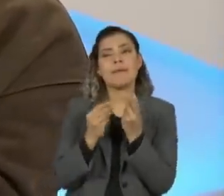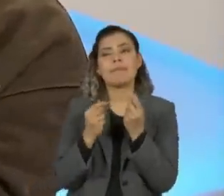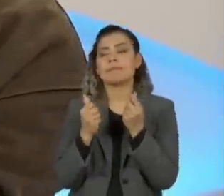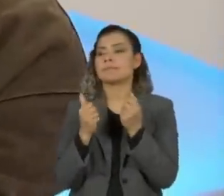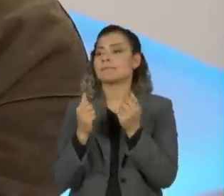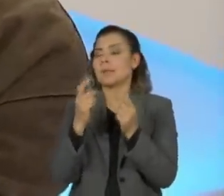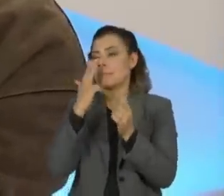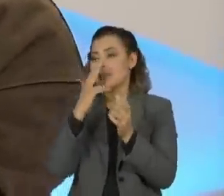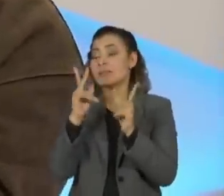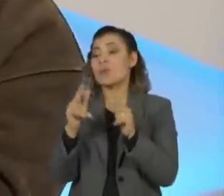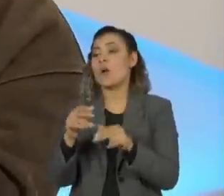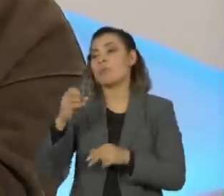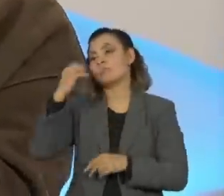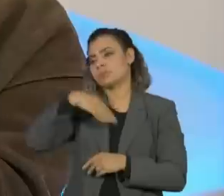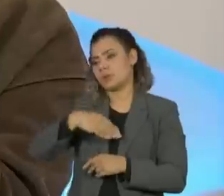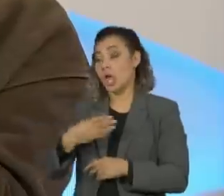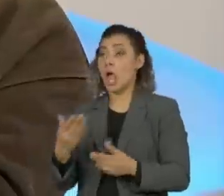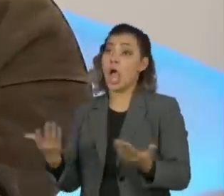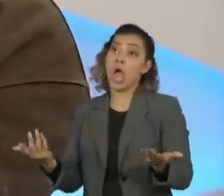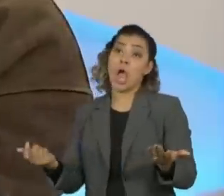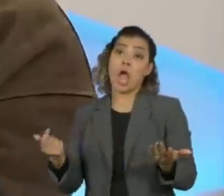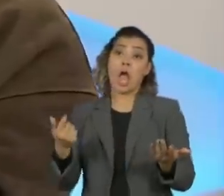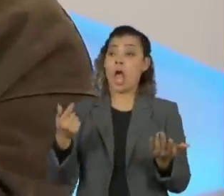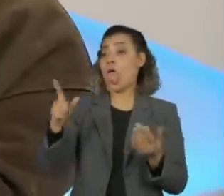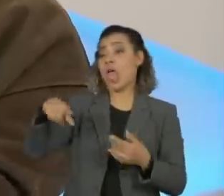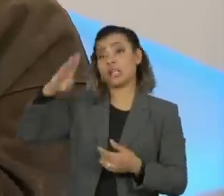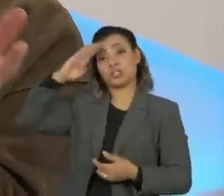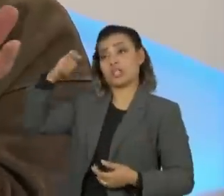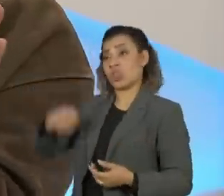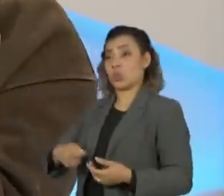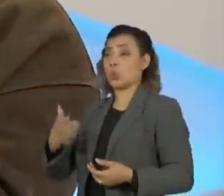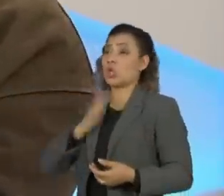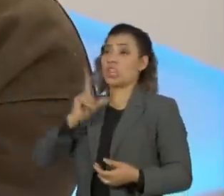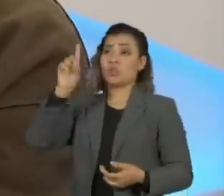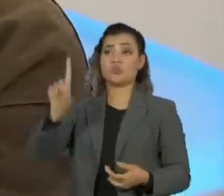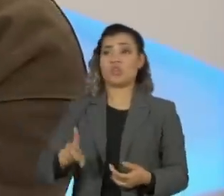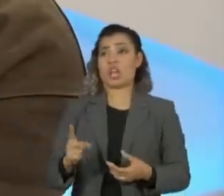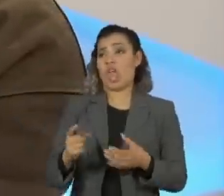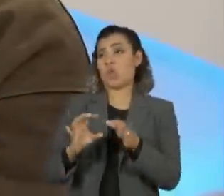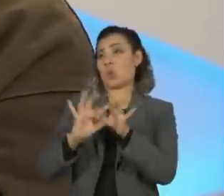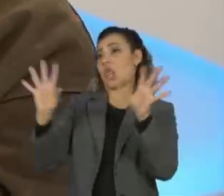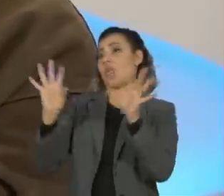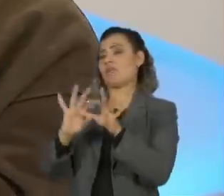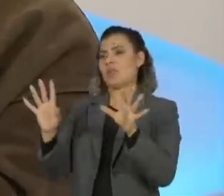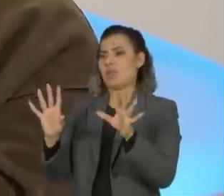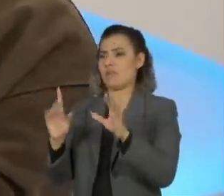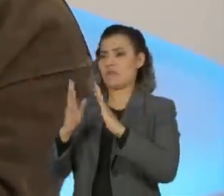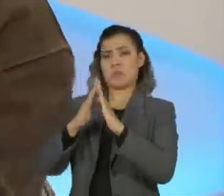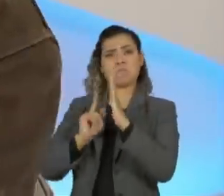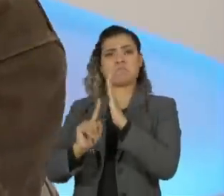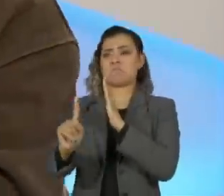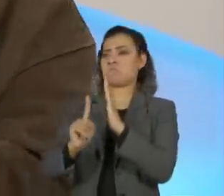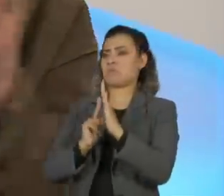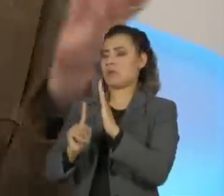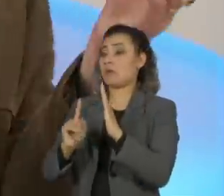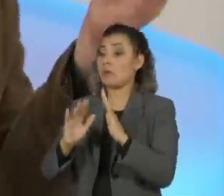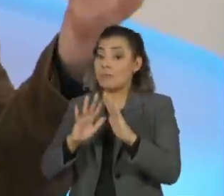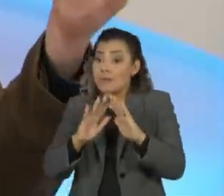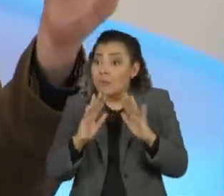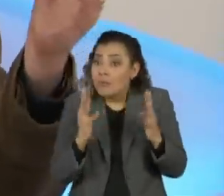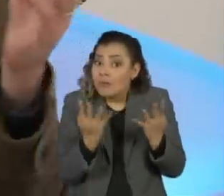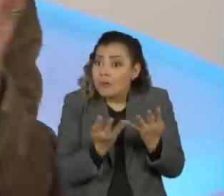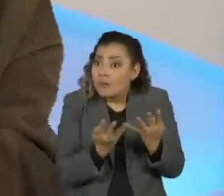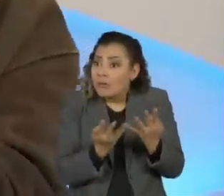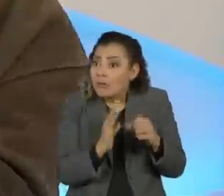conceito estúpido, como o cara fala, não, mas eu estou, isso é uma ditadura, eu tenho direito de ir e vir no meio do isolamento. Mas, espera aí, imagina você num